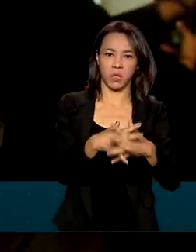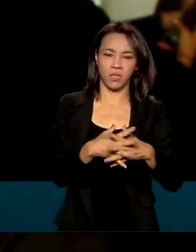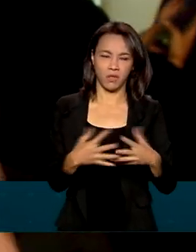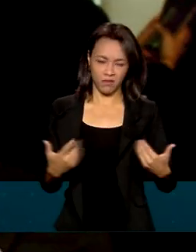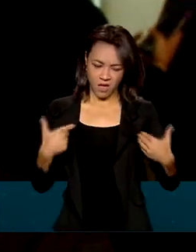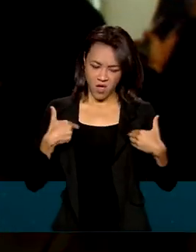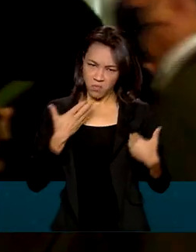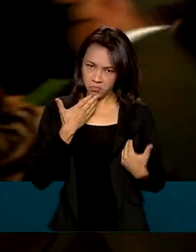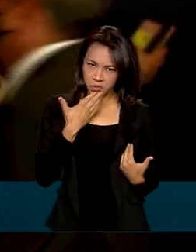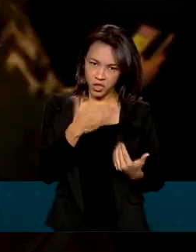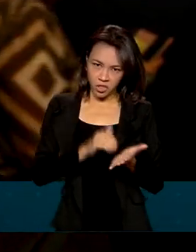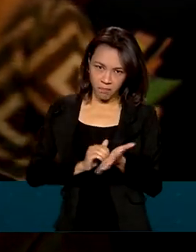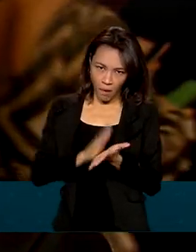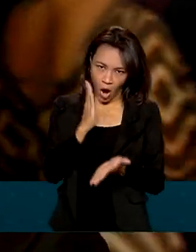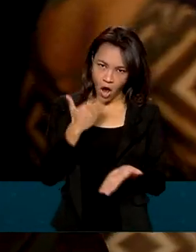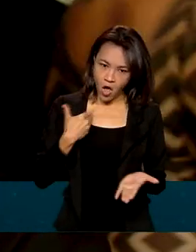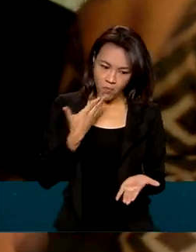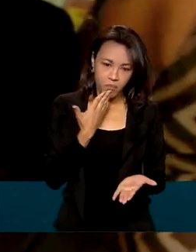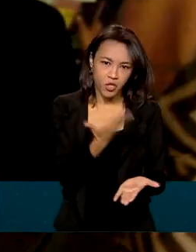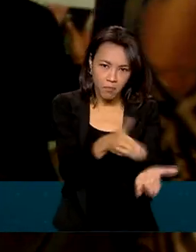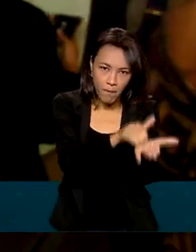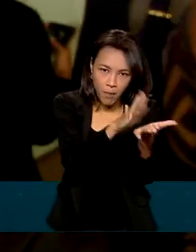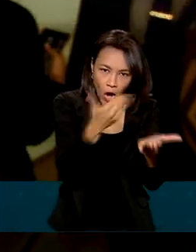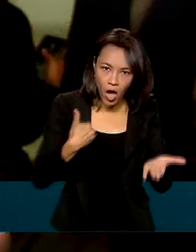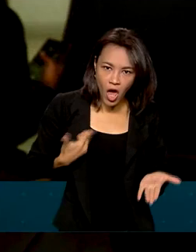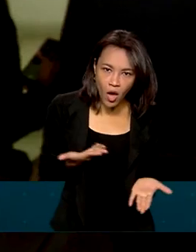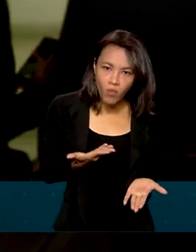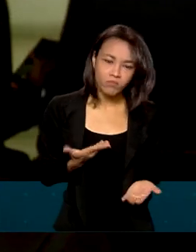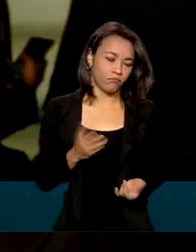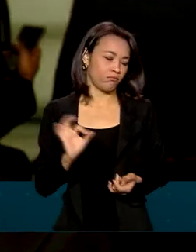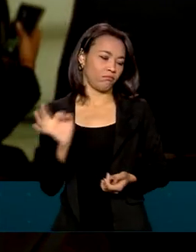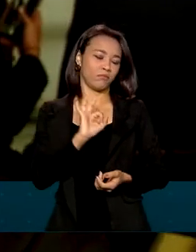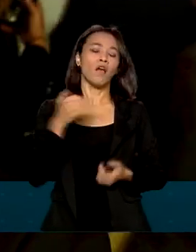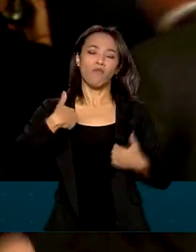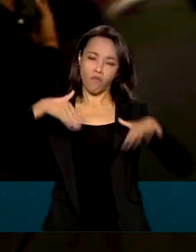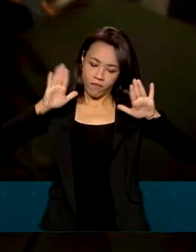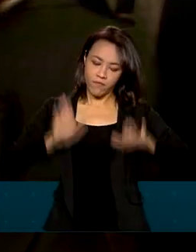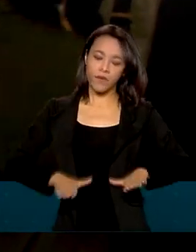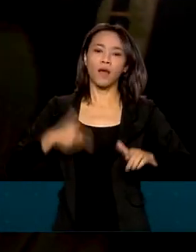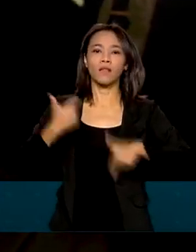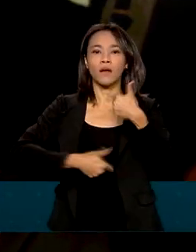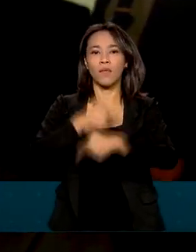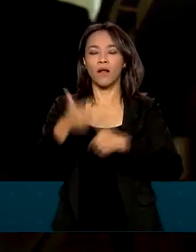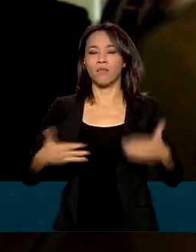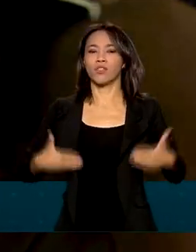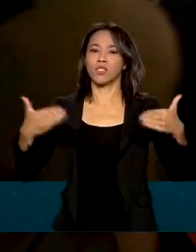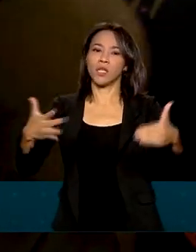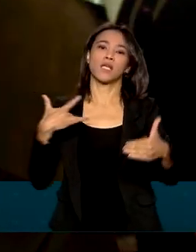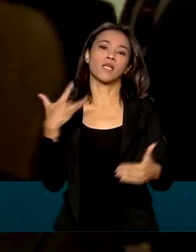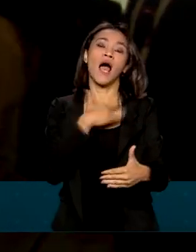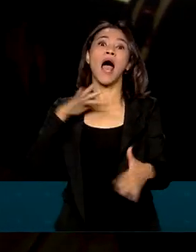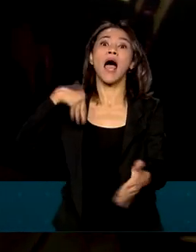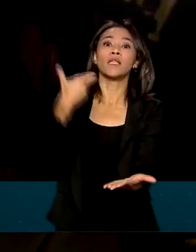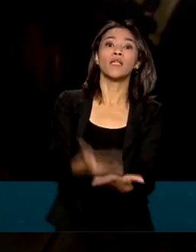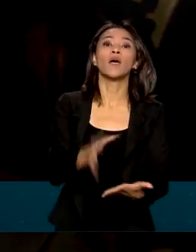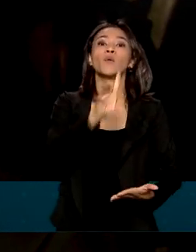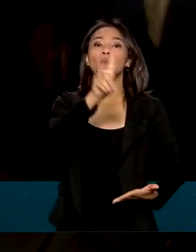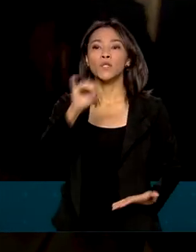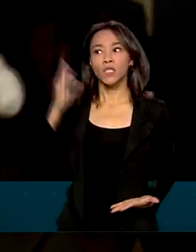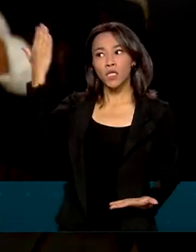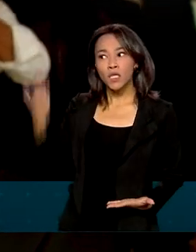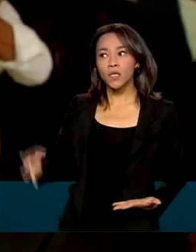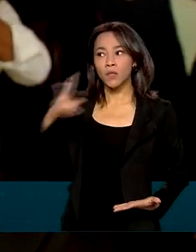demissão, nem vou pedir demissão, estarei aqui no Ministério da Saúde até o dia que o presidente da